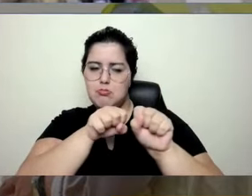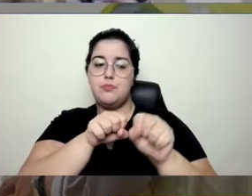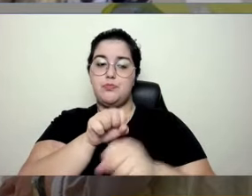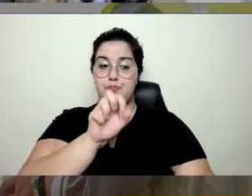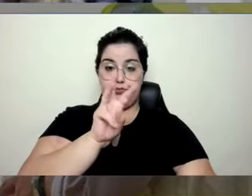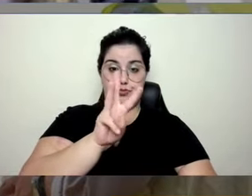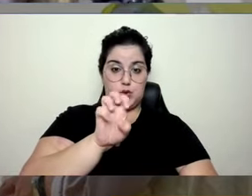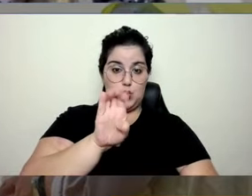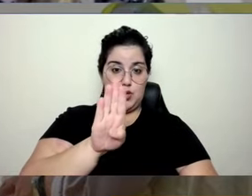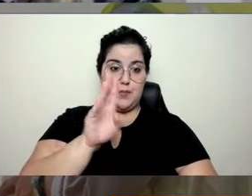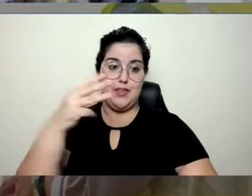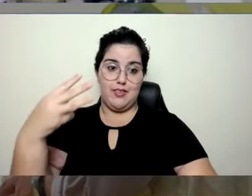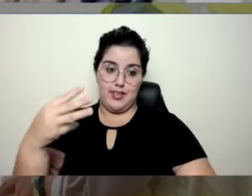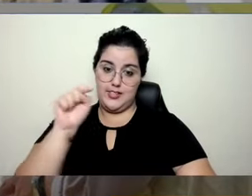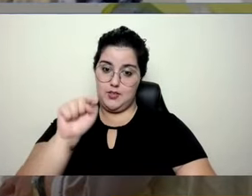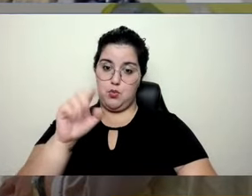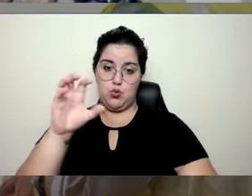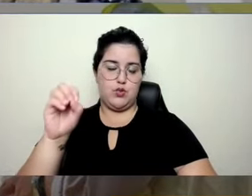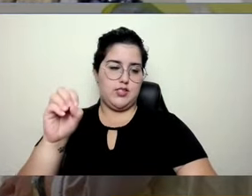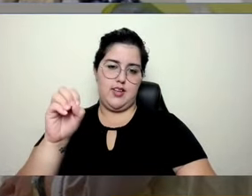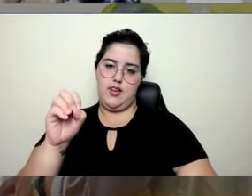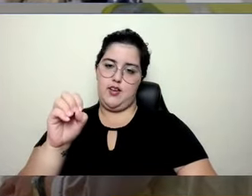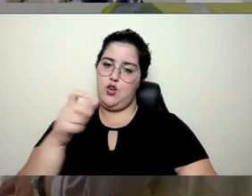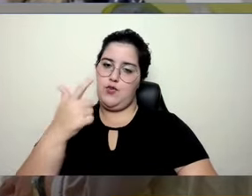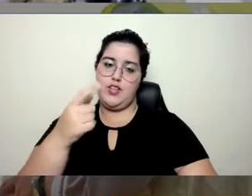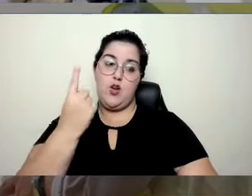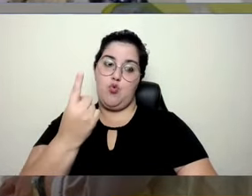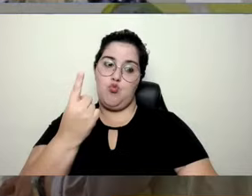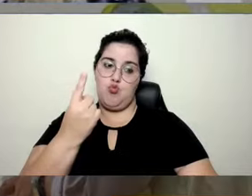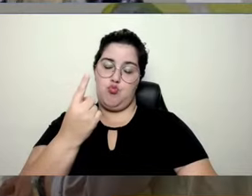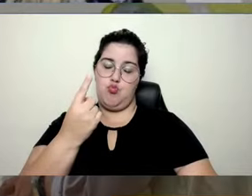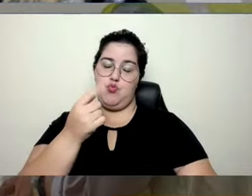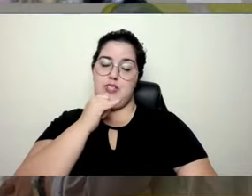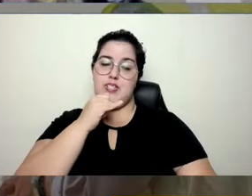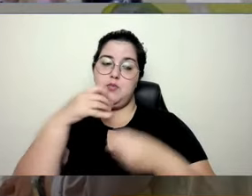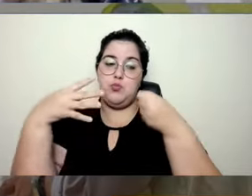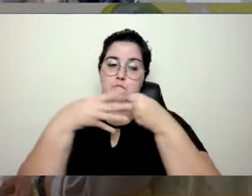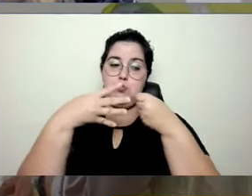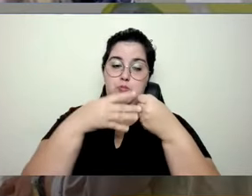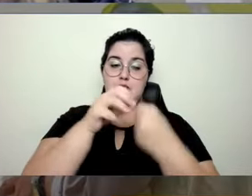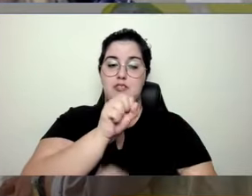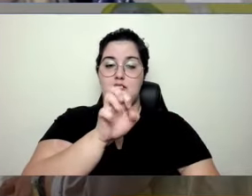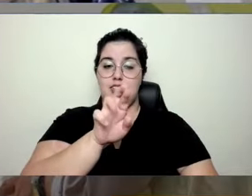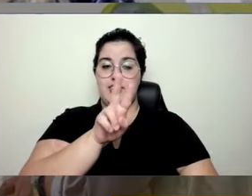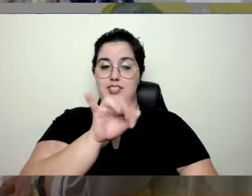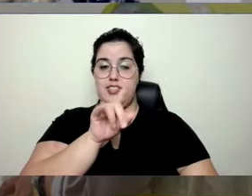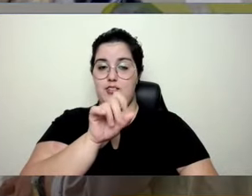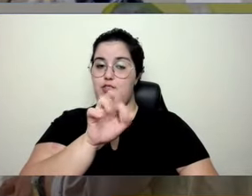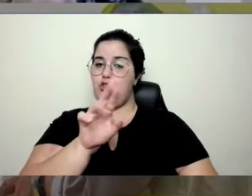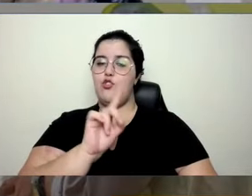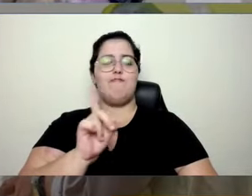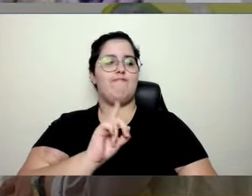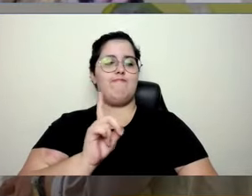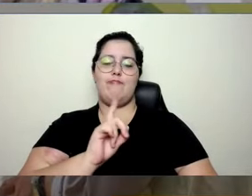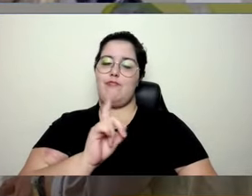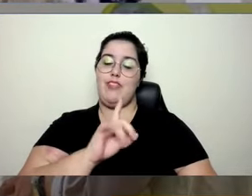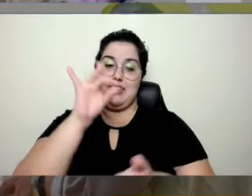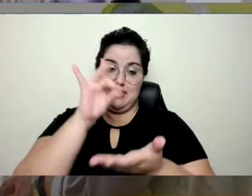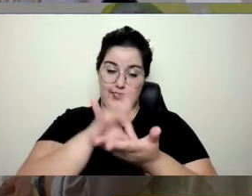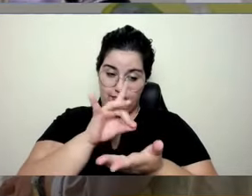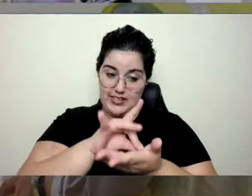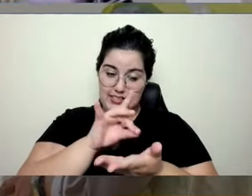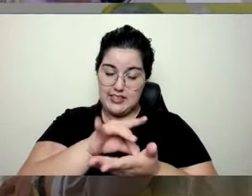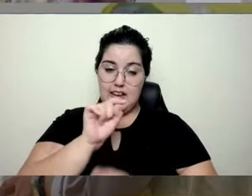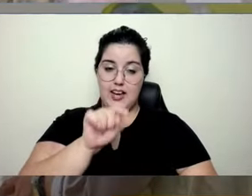.0, eles não vão estar mais centralizados em um servidor, nesses magnatas de dados, não. Na verdade,